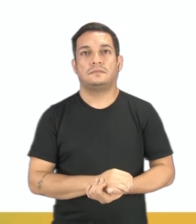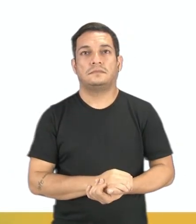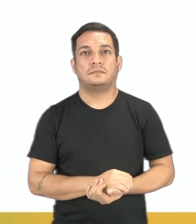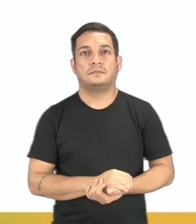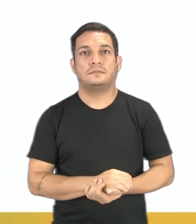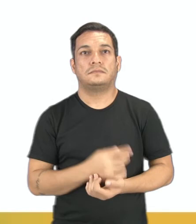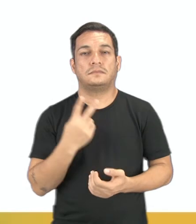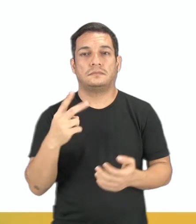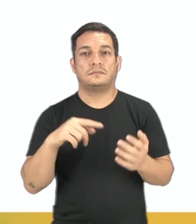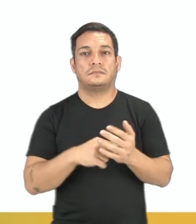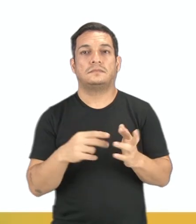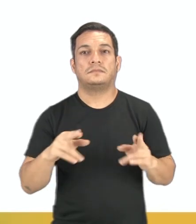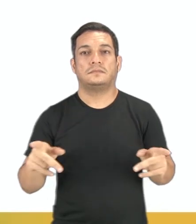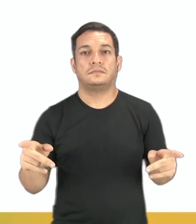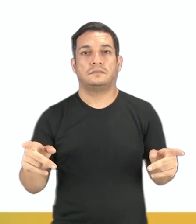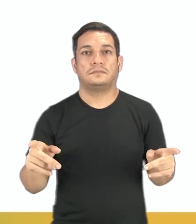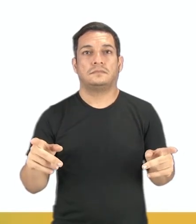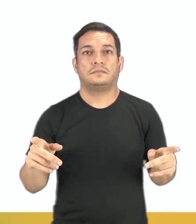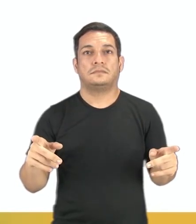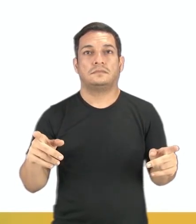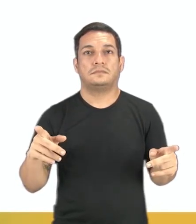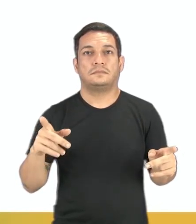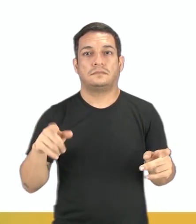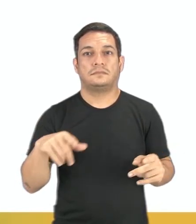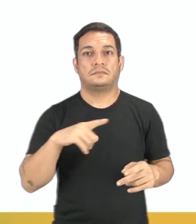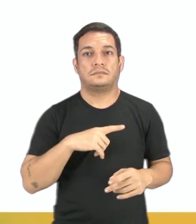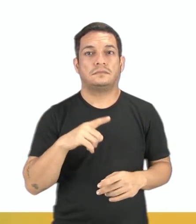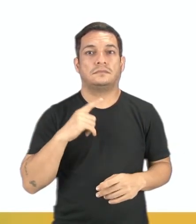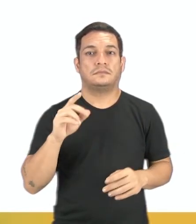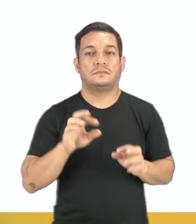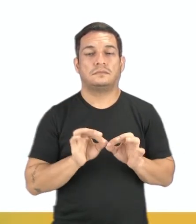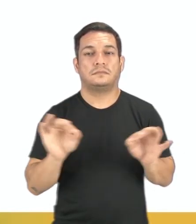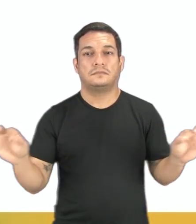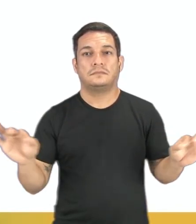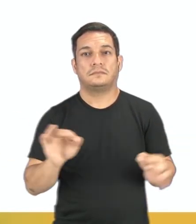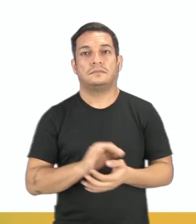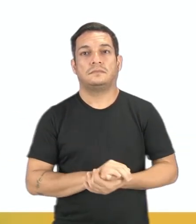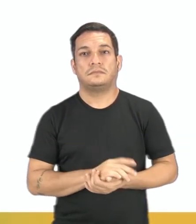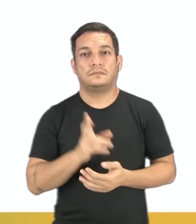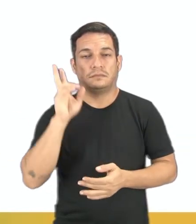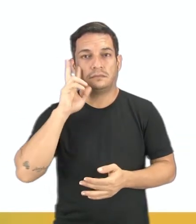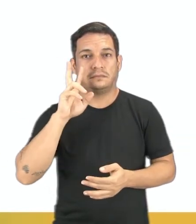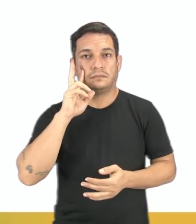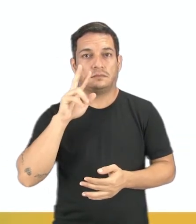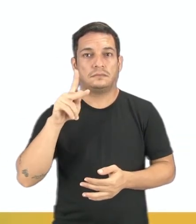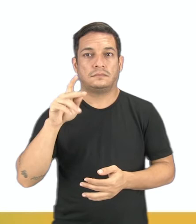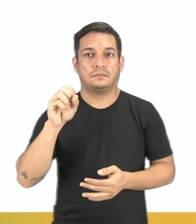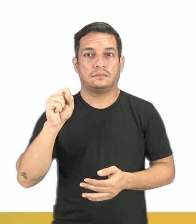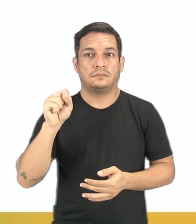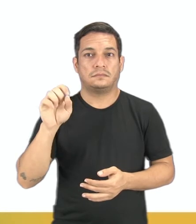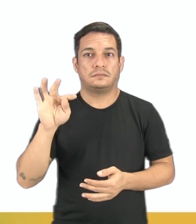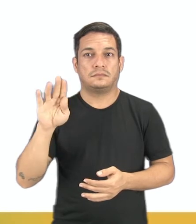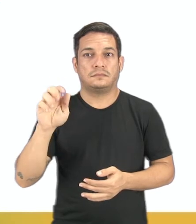Por dois pontos distintos, existe uma reta. Lembra lá do postulado.